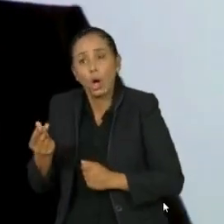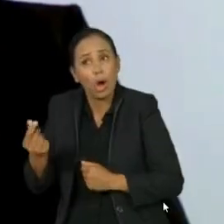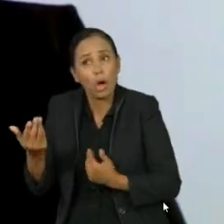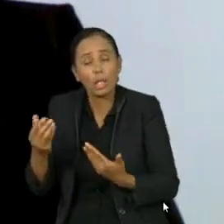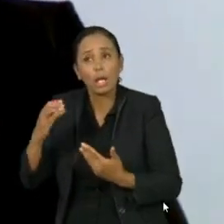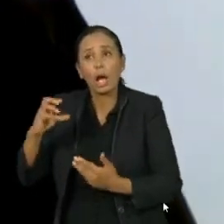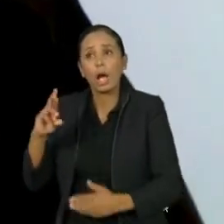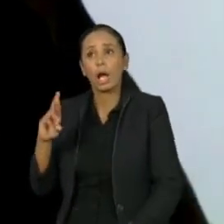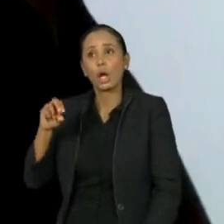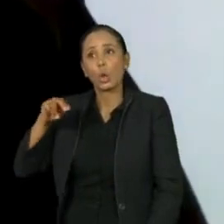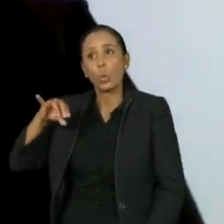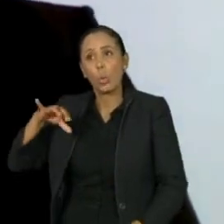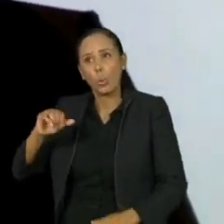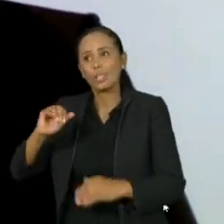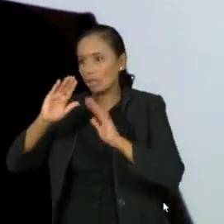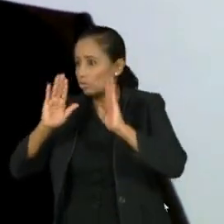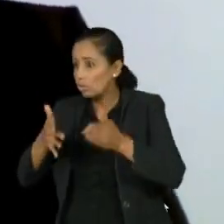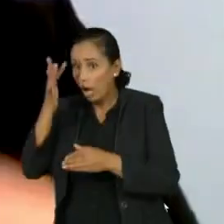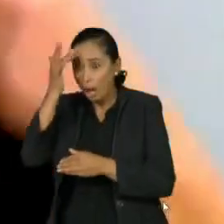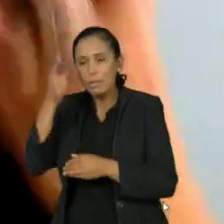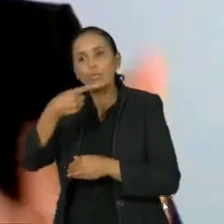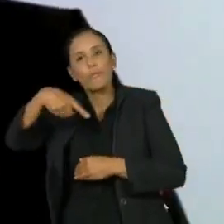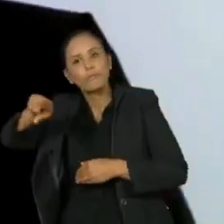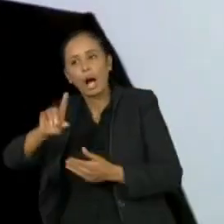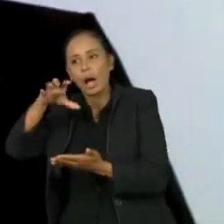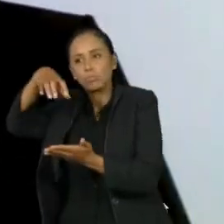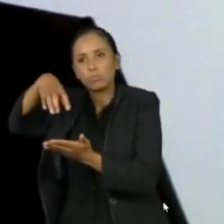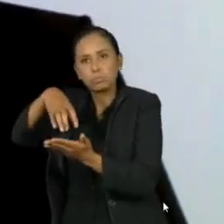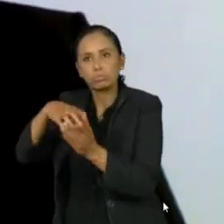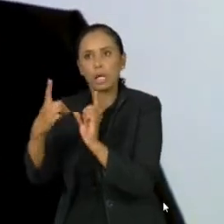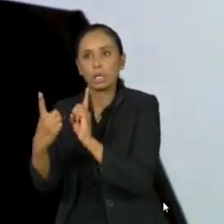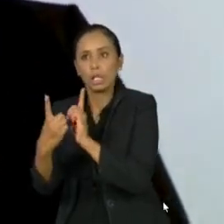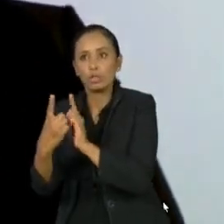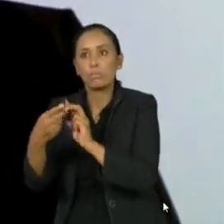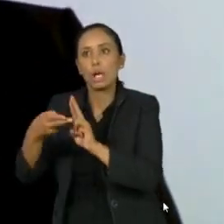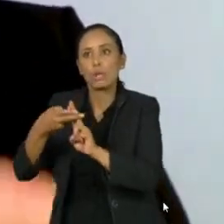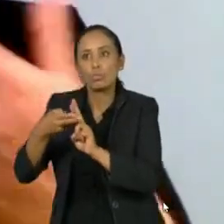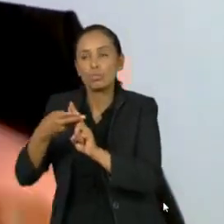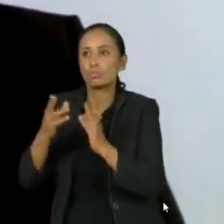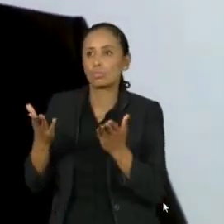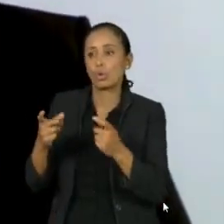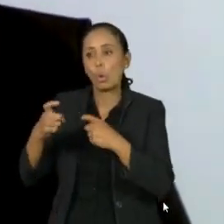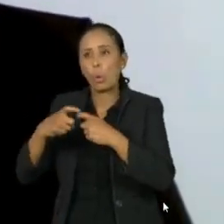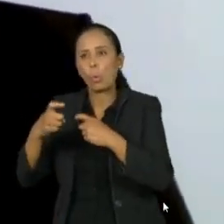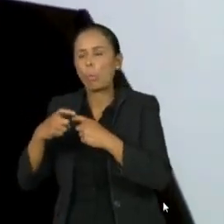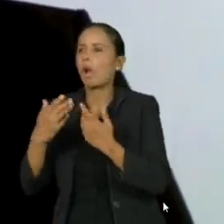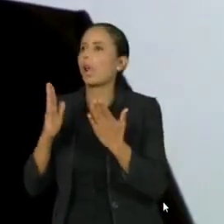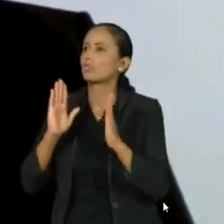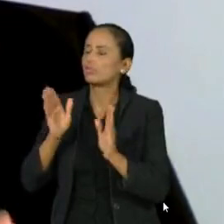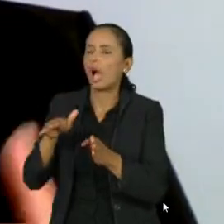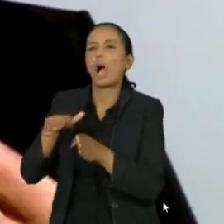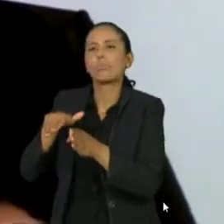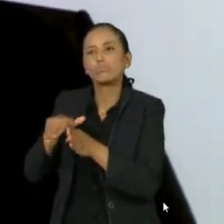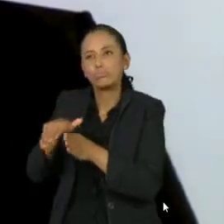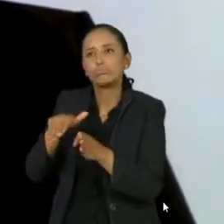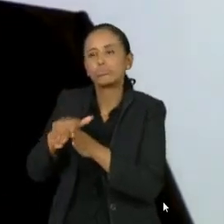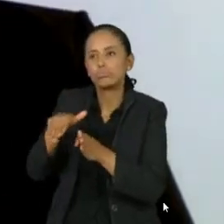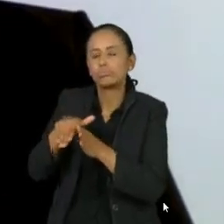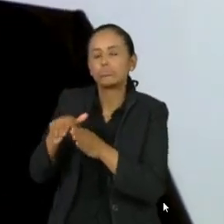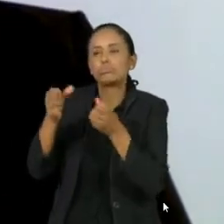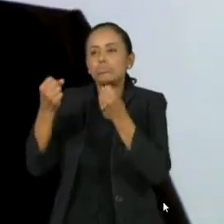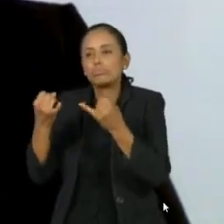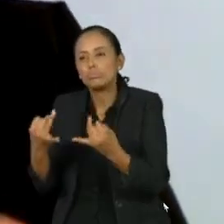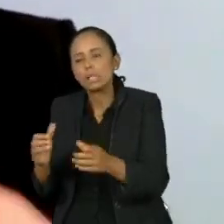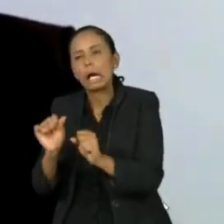paciente vai a uma unidade básica de saúde, o médico até vê que ele está com excesso de peso, que isso tem implicações